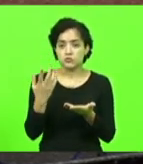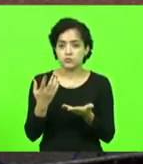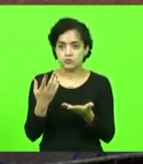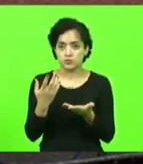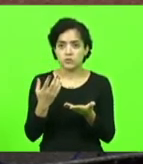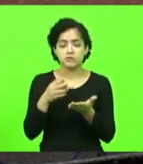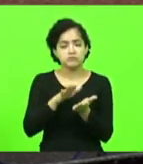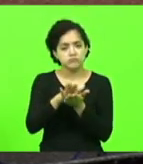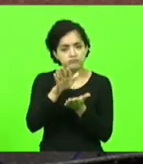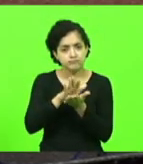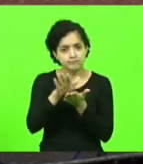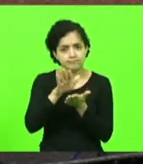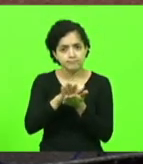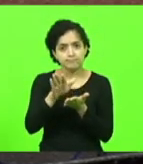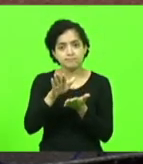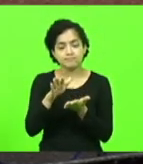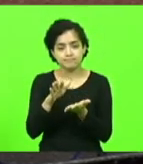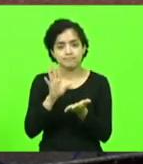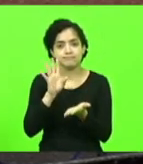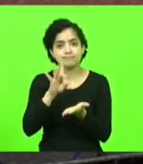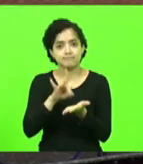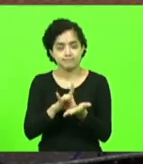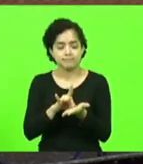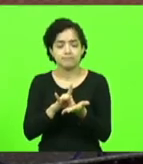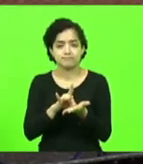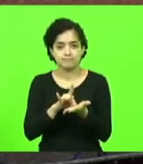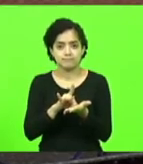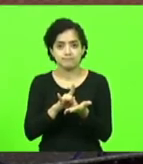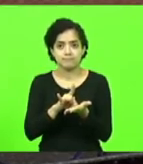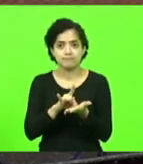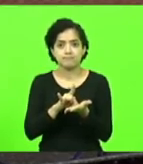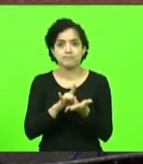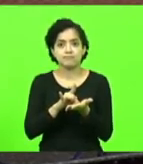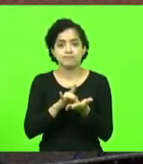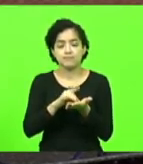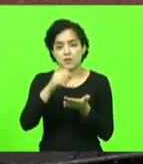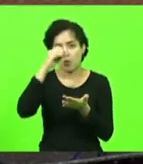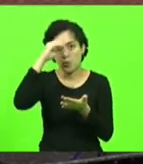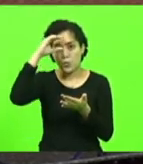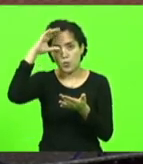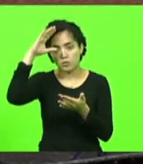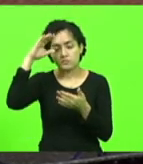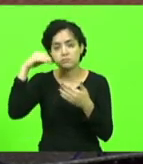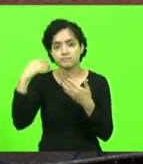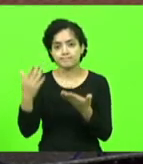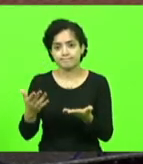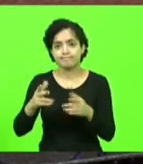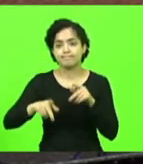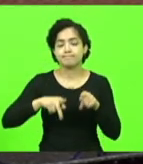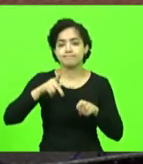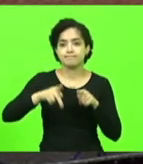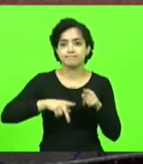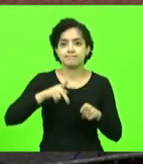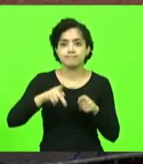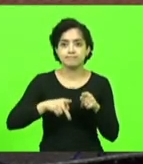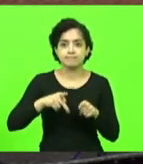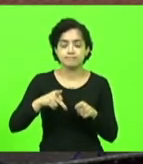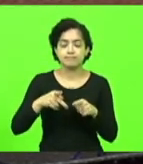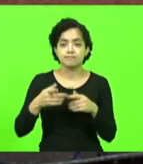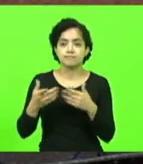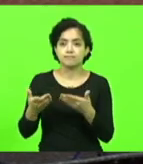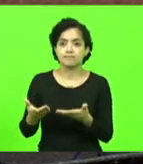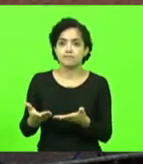publicado, se torne uma realidade para levar o conhecimento da nossa população catarinense. Nosso